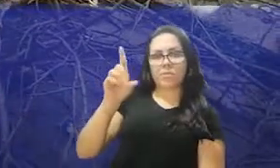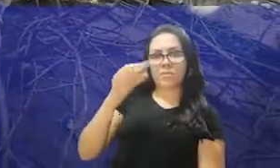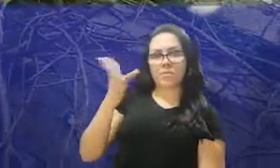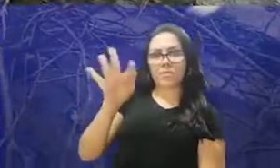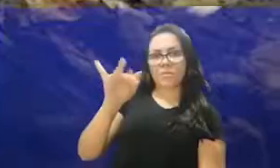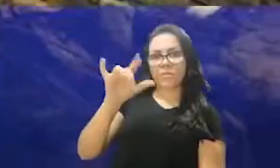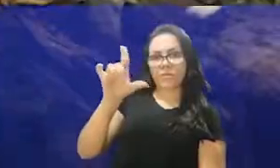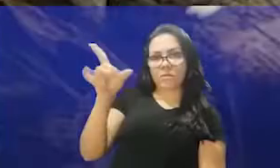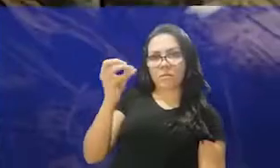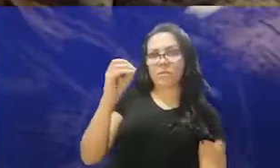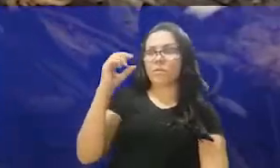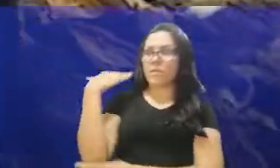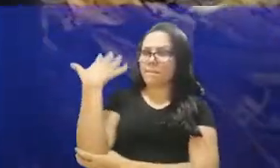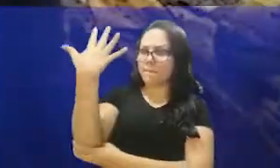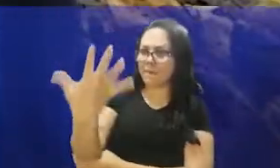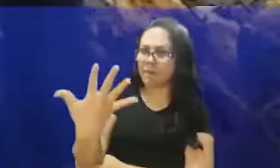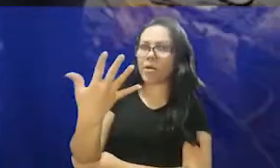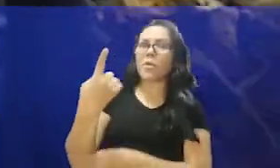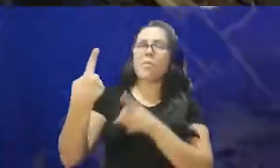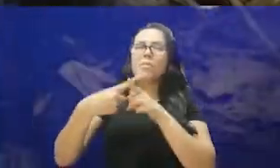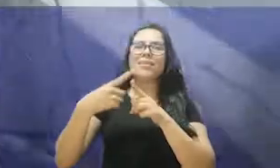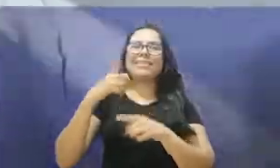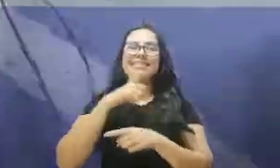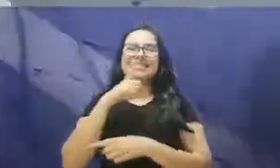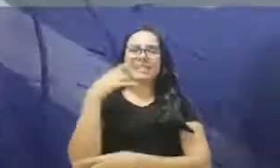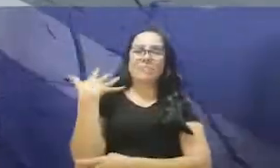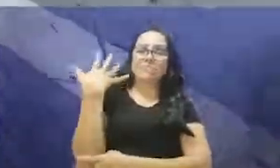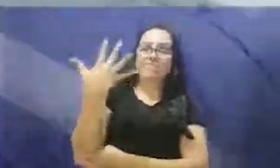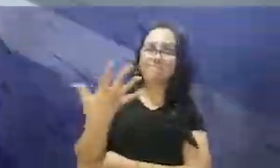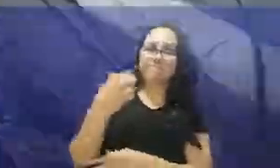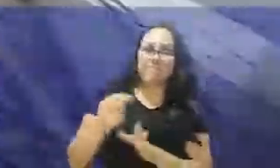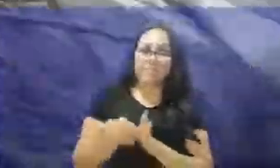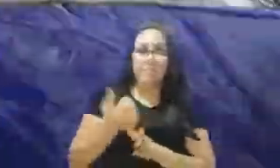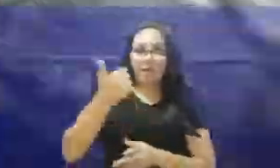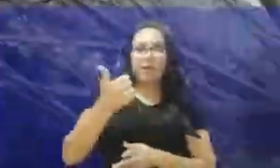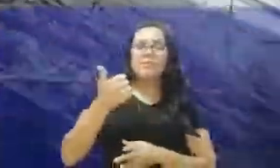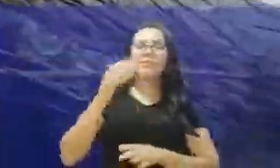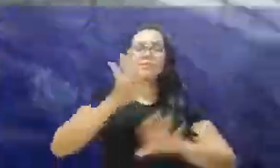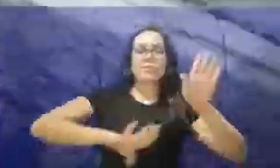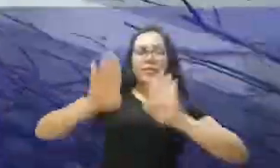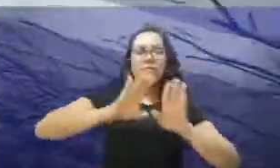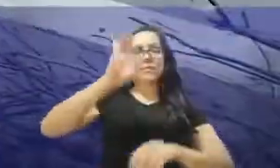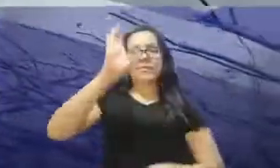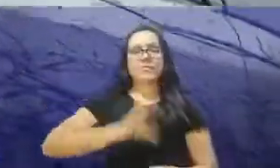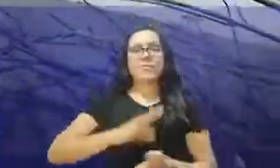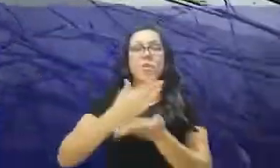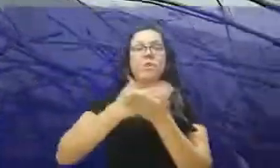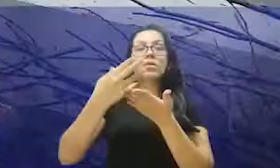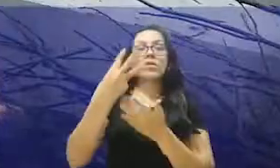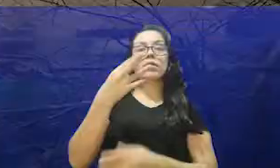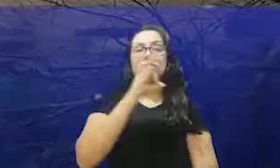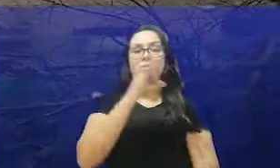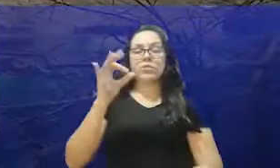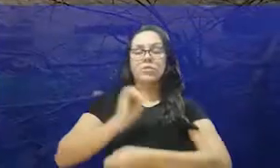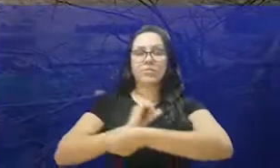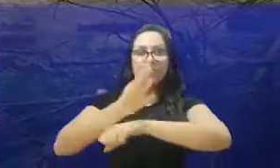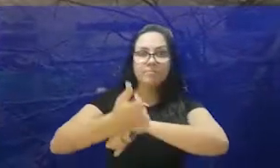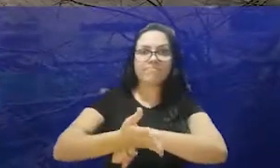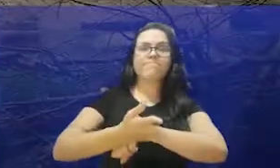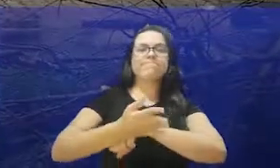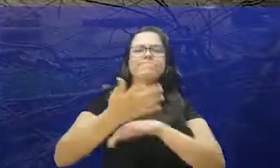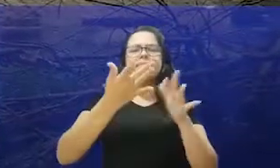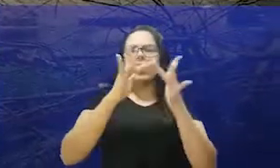tirar o risco dessa árvore, fazendo a supressão dela, que ela estava com risco de queda. E a Defesa Civil está desde as três horas da manhã em